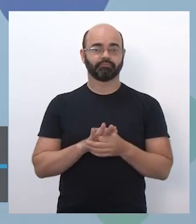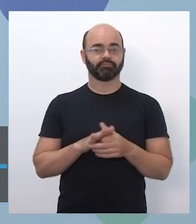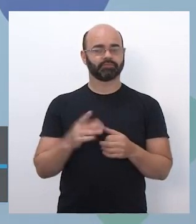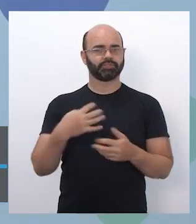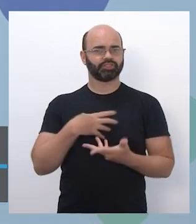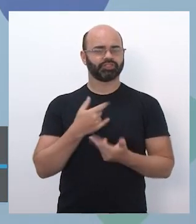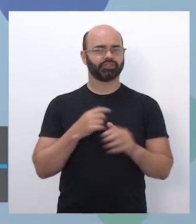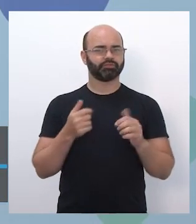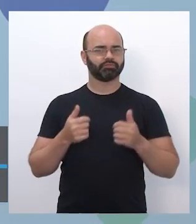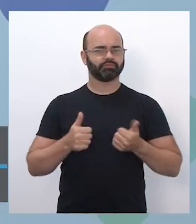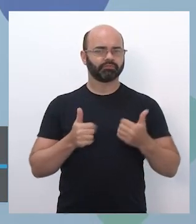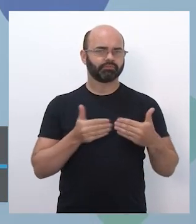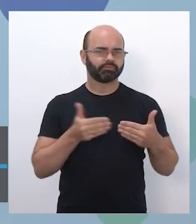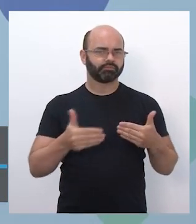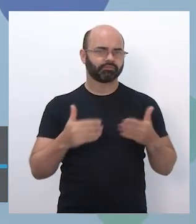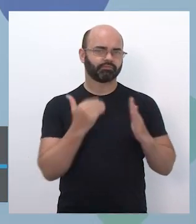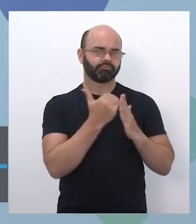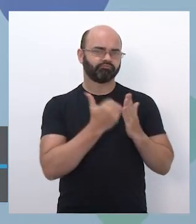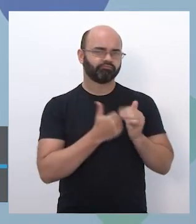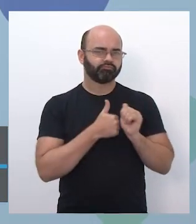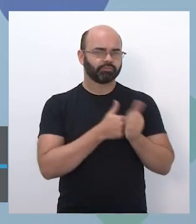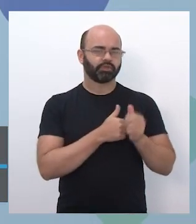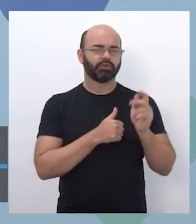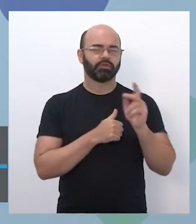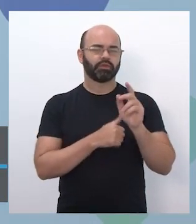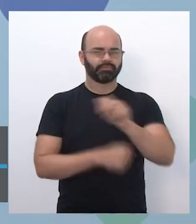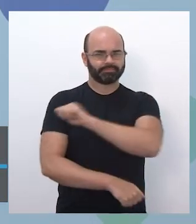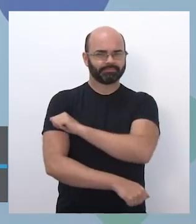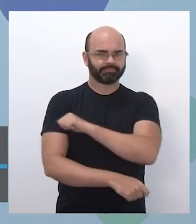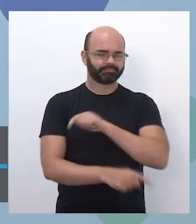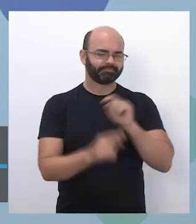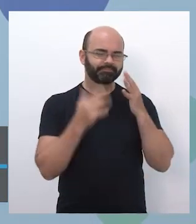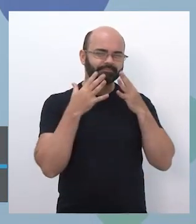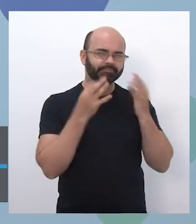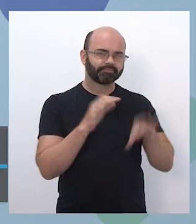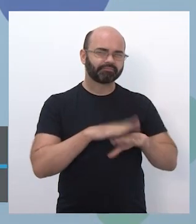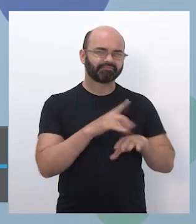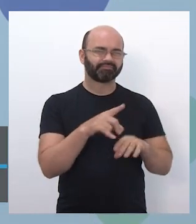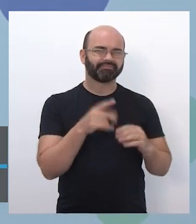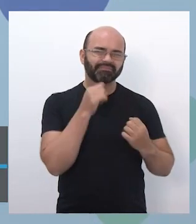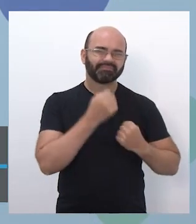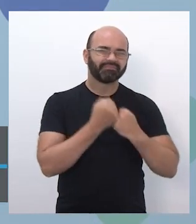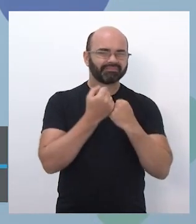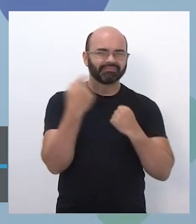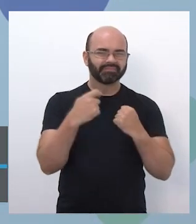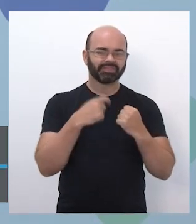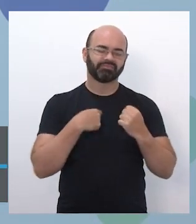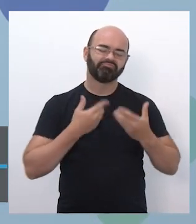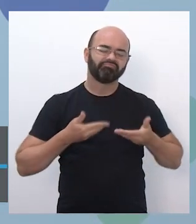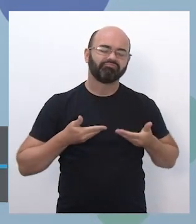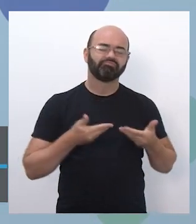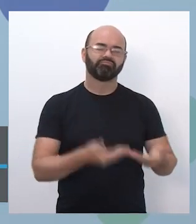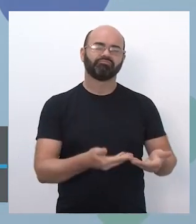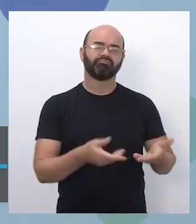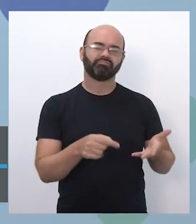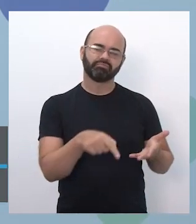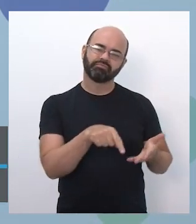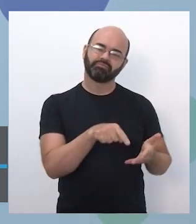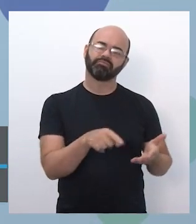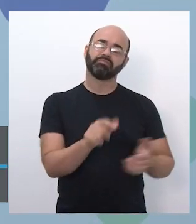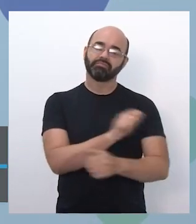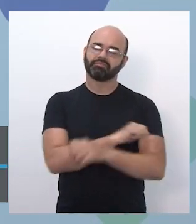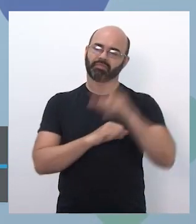sistêmica e focada nos nossos alunos que mais precisam desse apoio e dessas oportunidades diferenciadas de